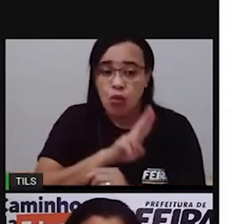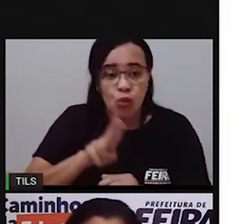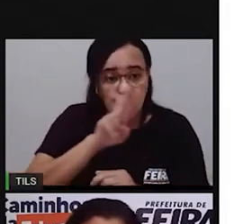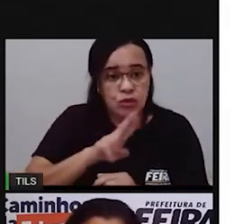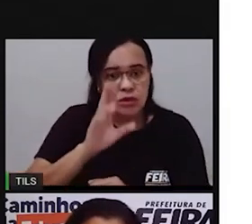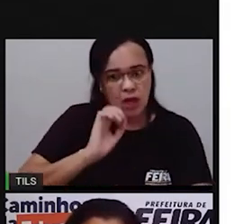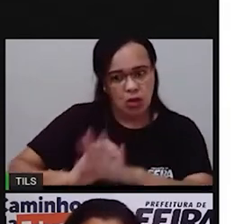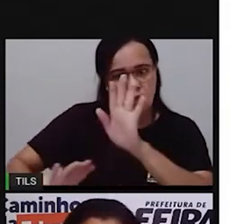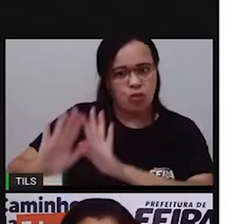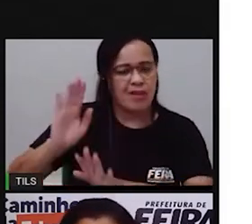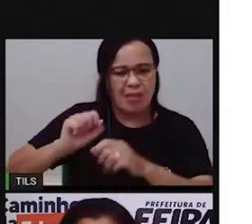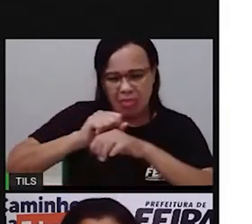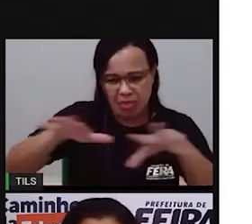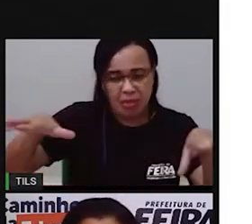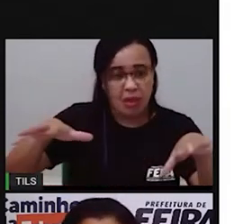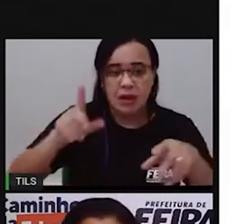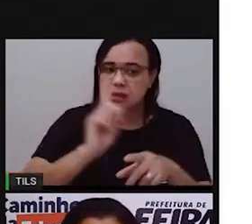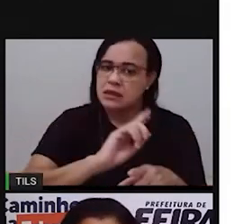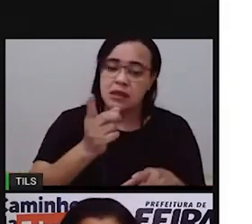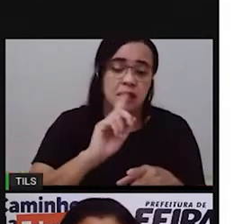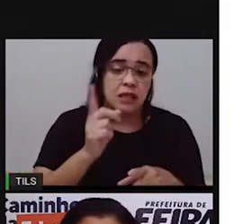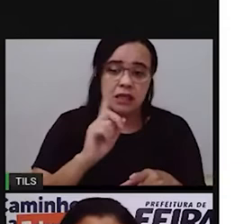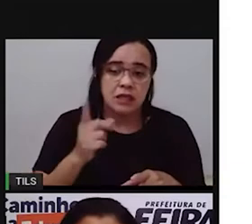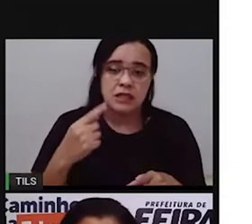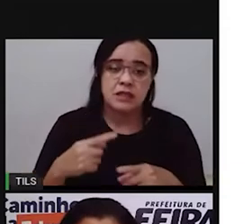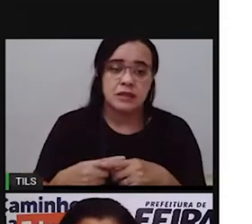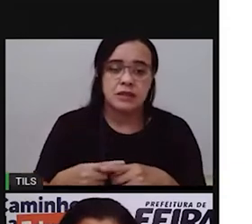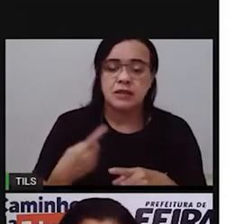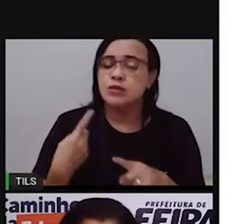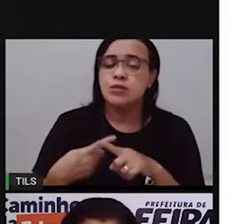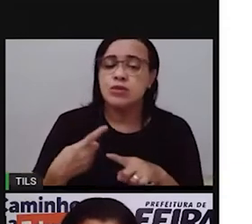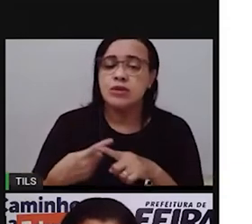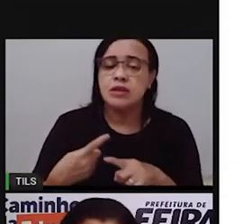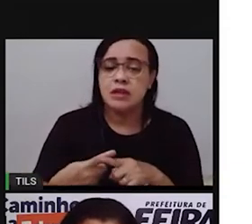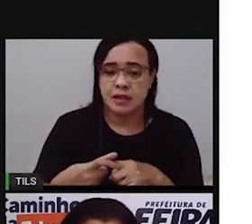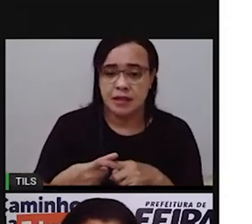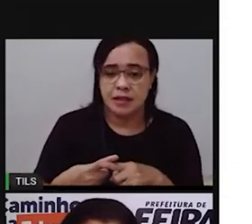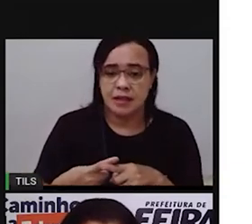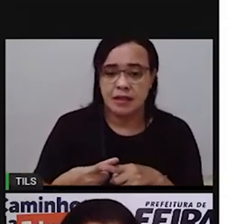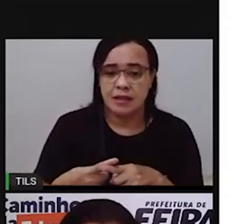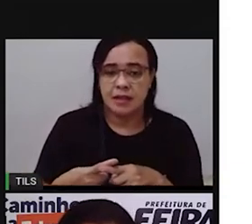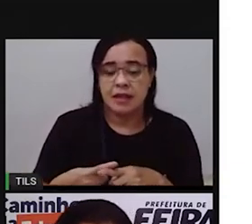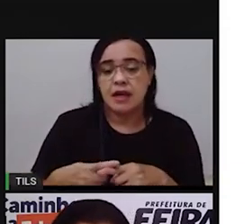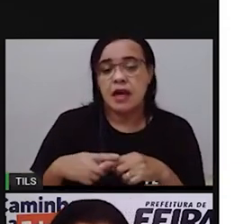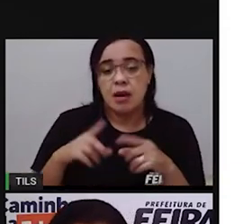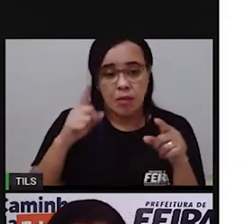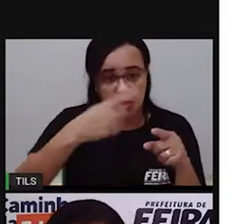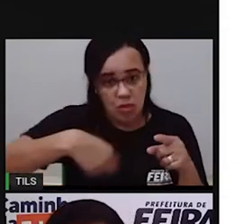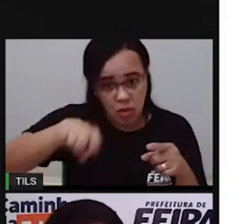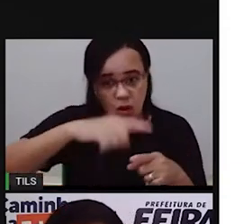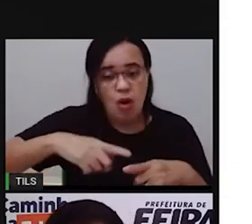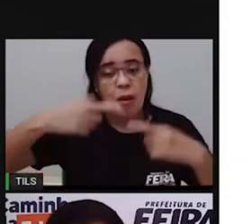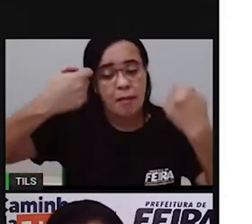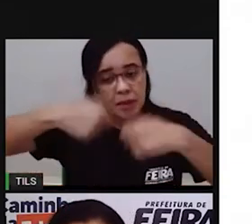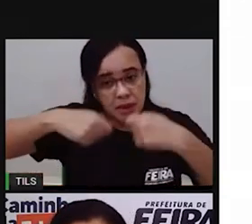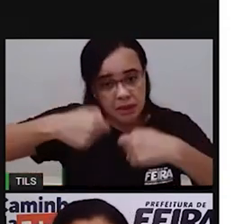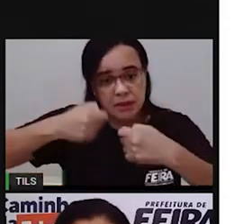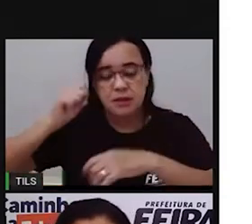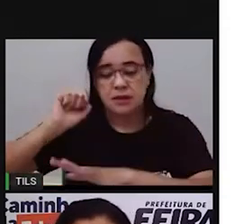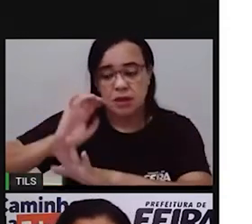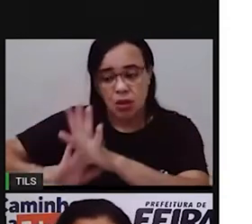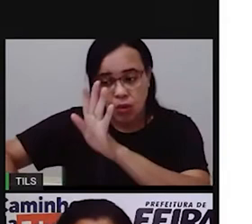vai ser sempre inesgotável A gente tem um limite de água doce de água em que a gente tem acesso